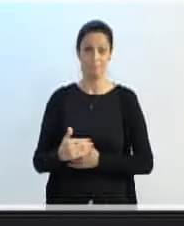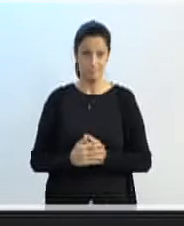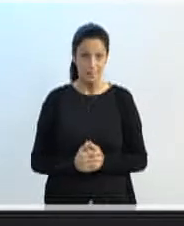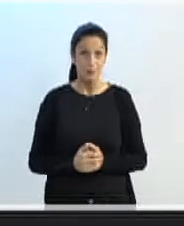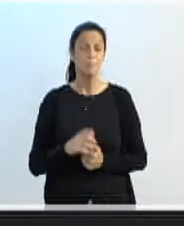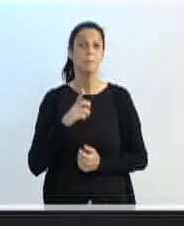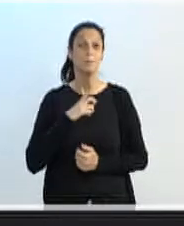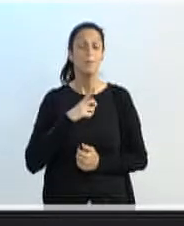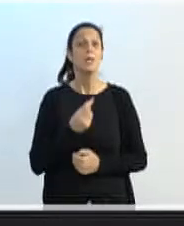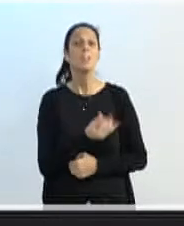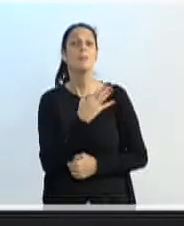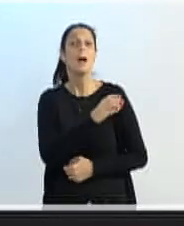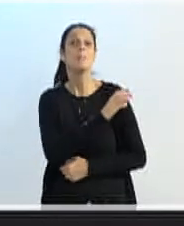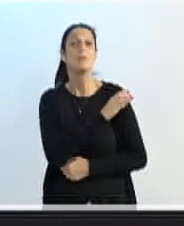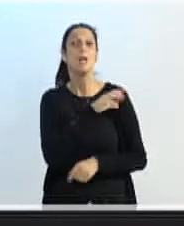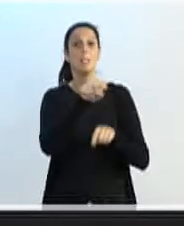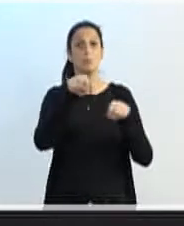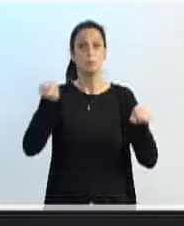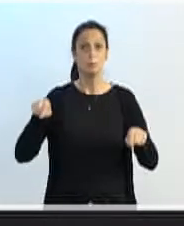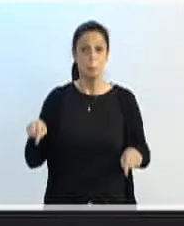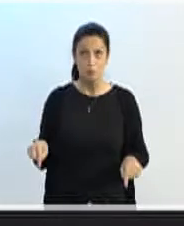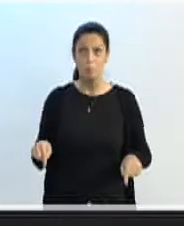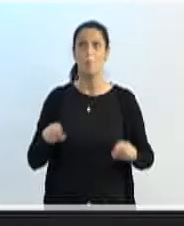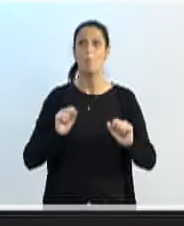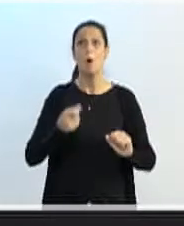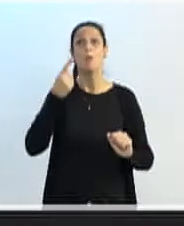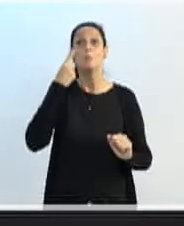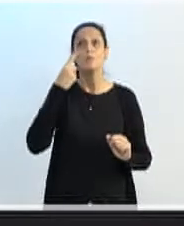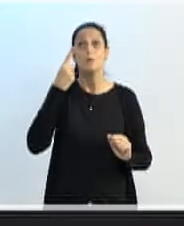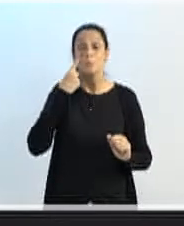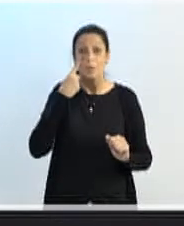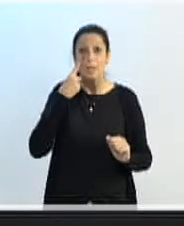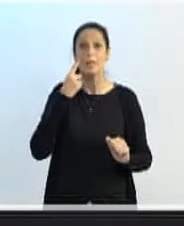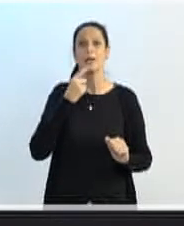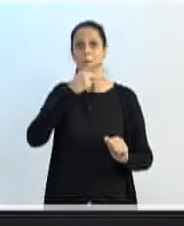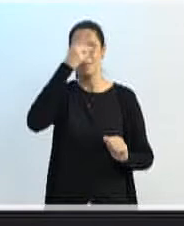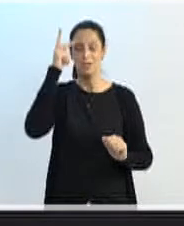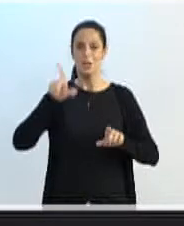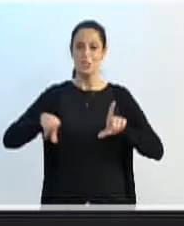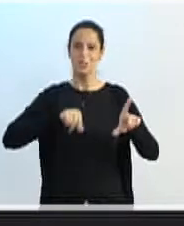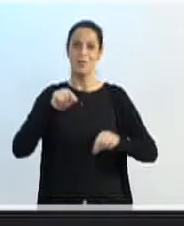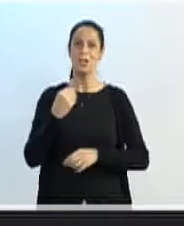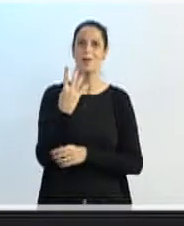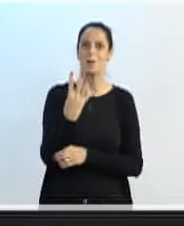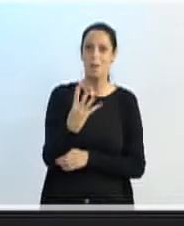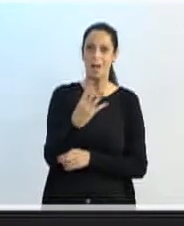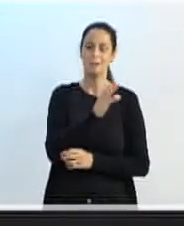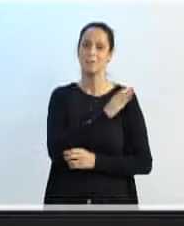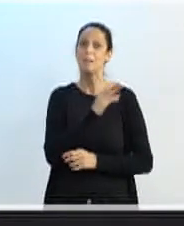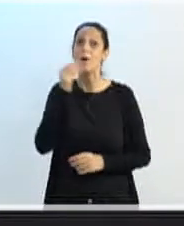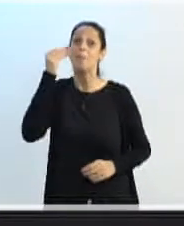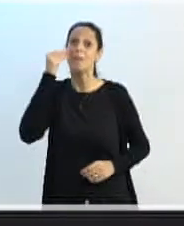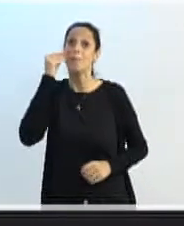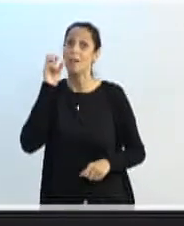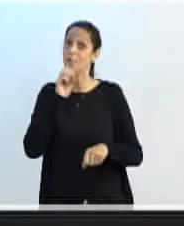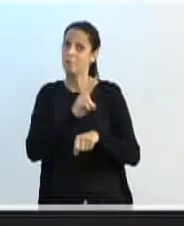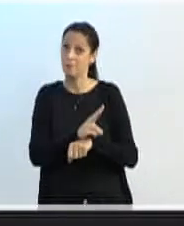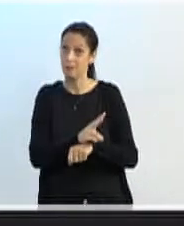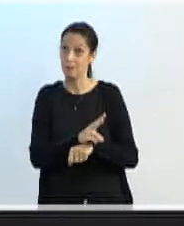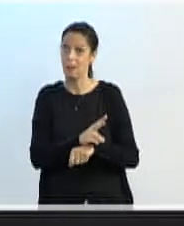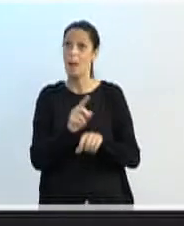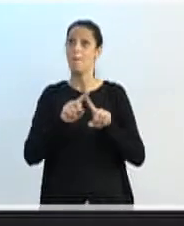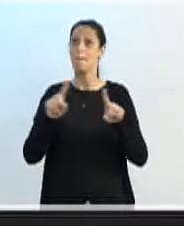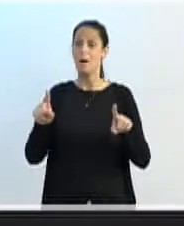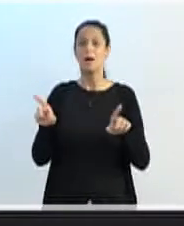referentes à região 11. Pode ver que ela selecionou quatro instituições, mas também ela já foi